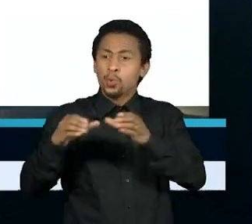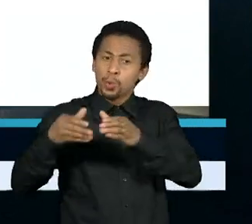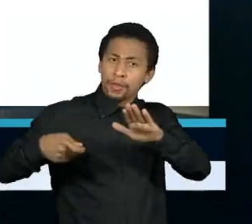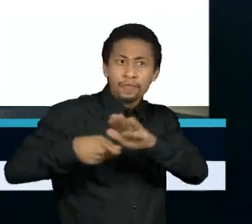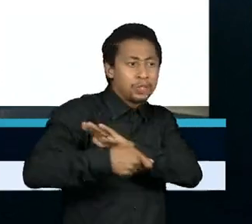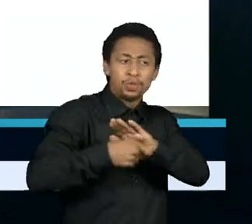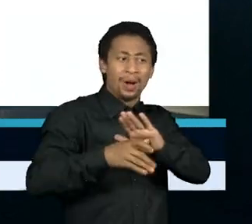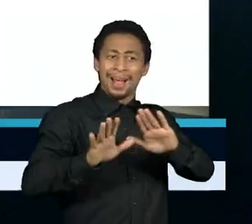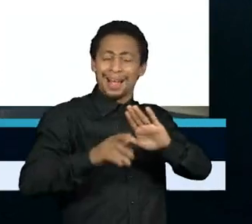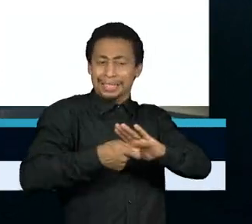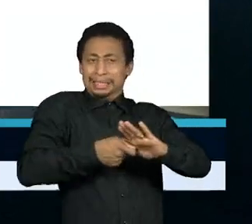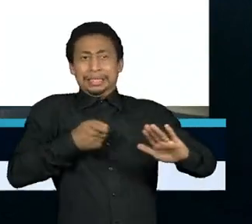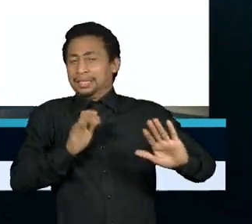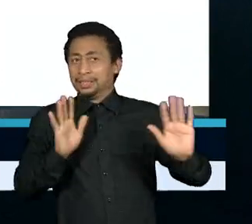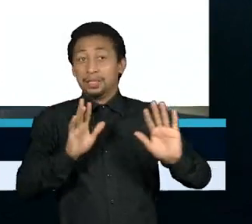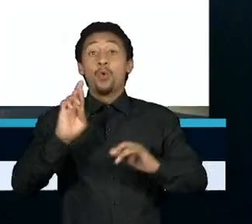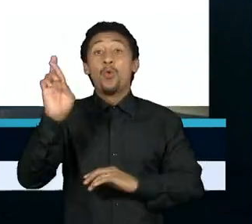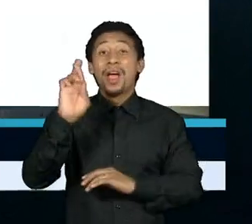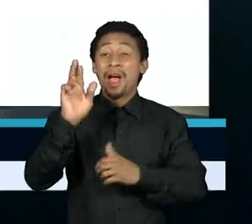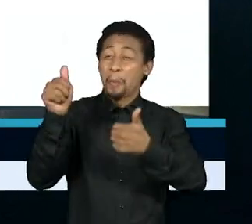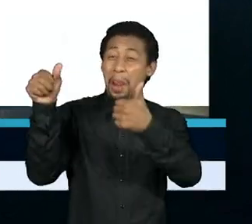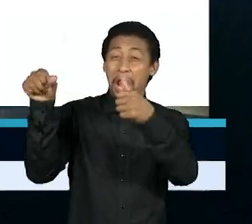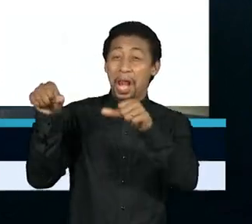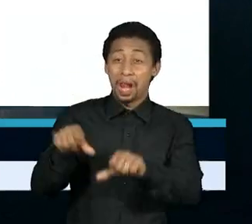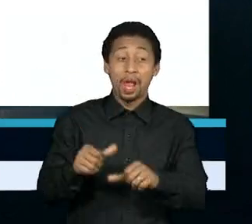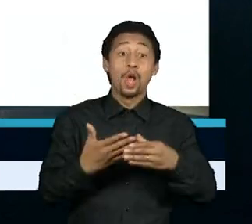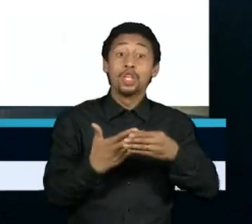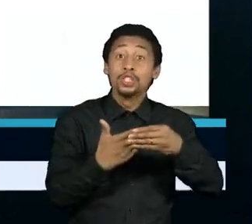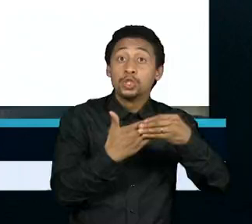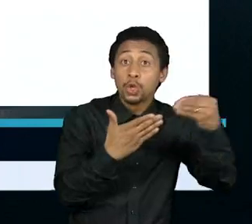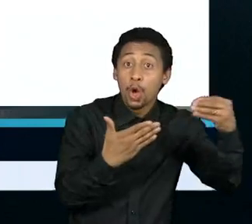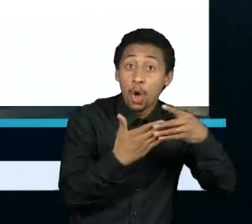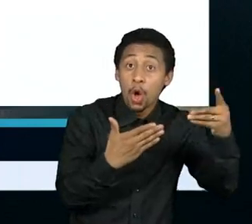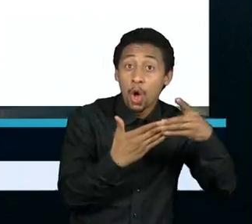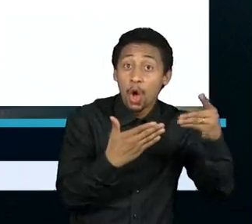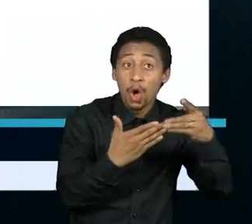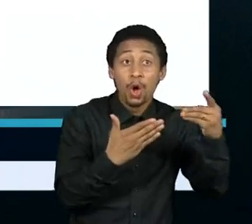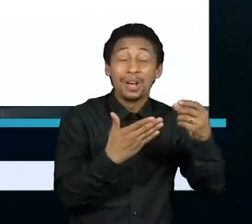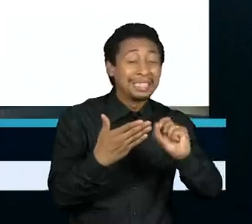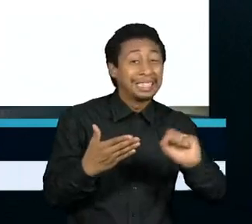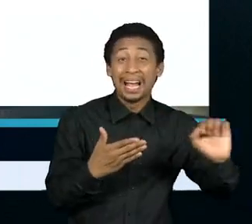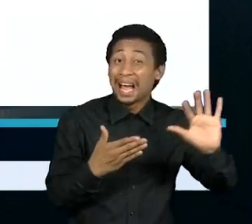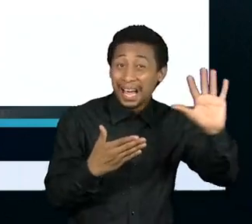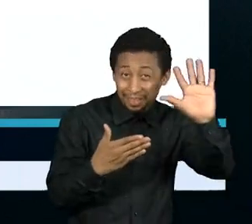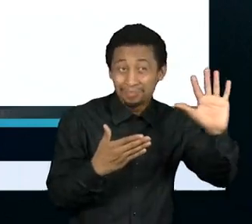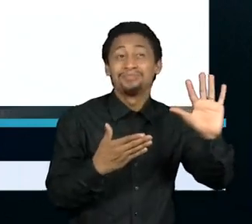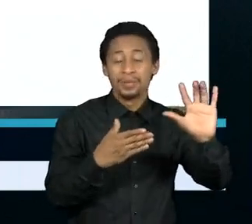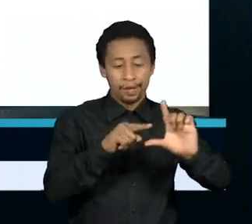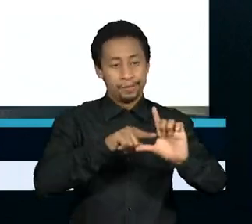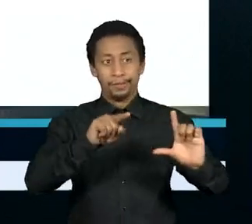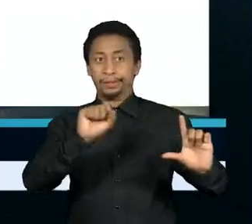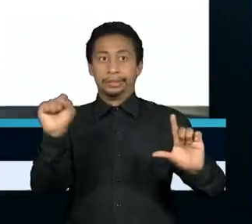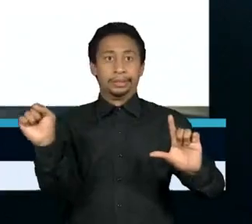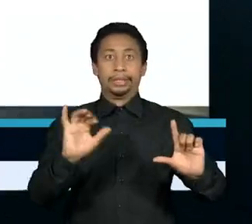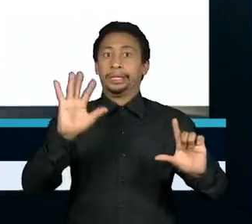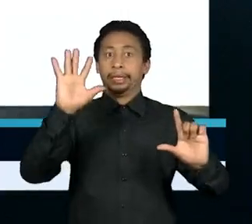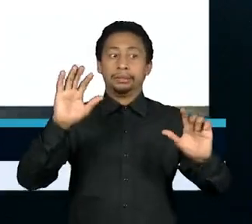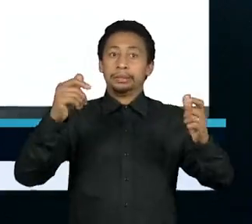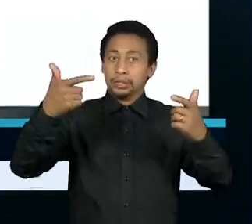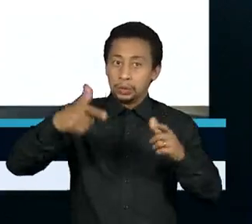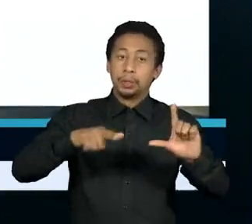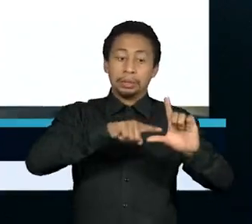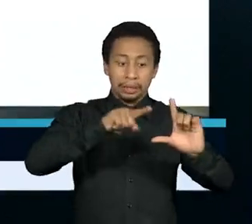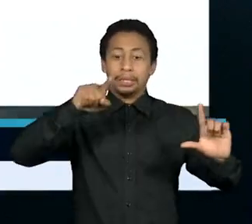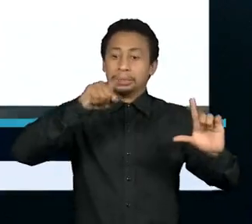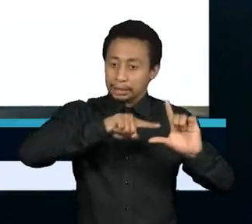desvaloriza o real. O dólar mais caro provoca mais inflação. E, novamente, o BC tem que subir a Selic numa